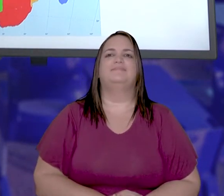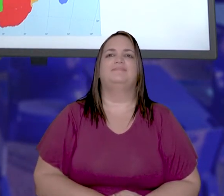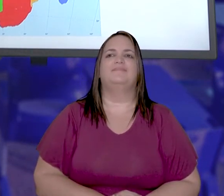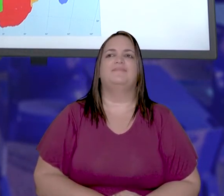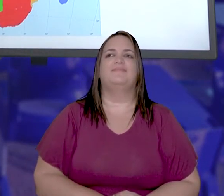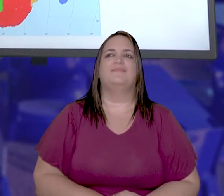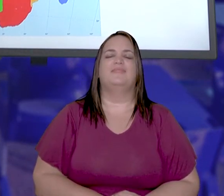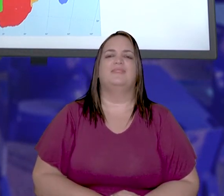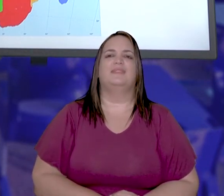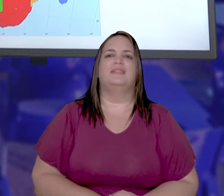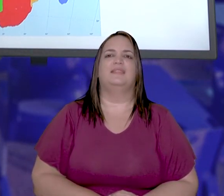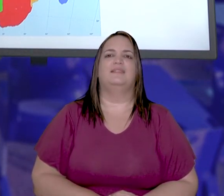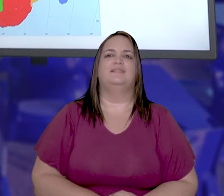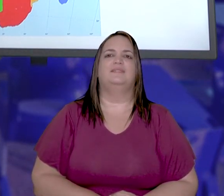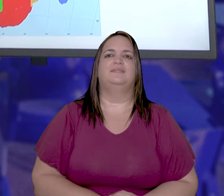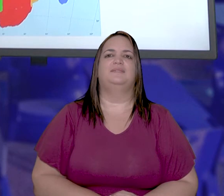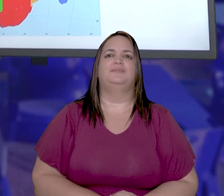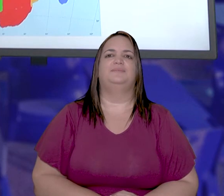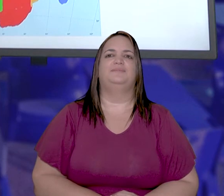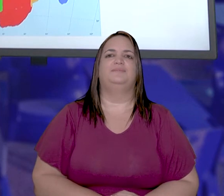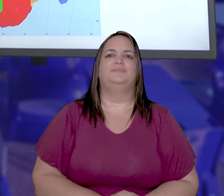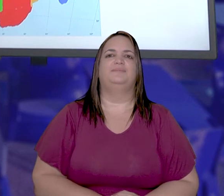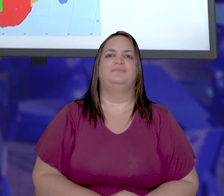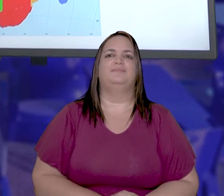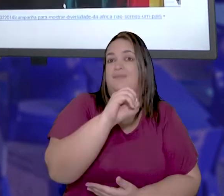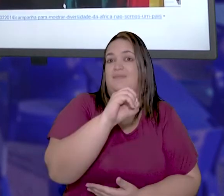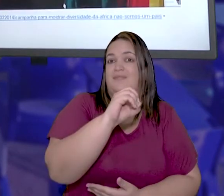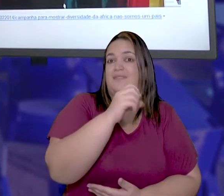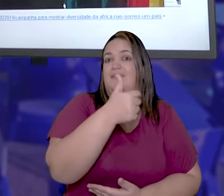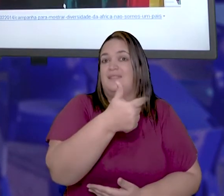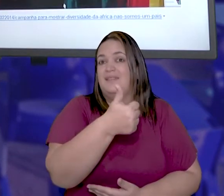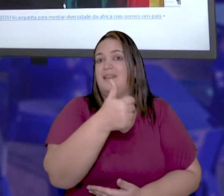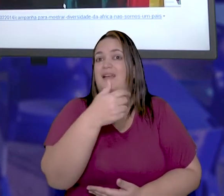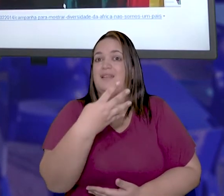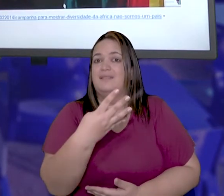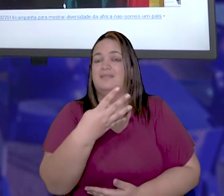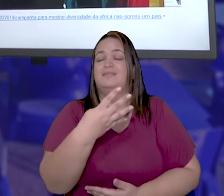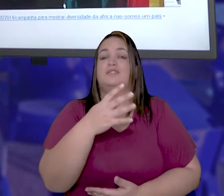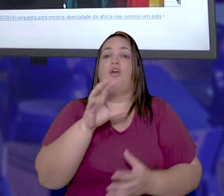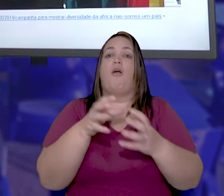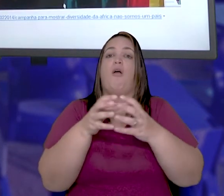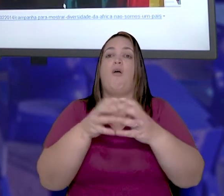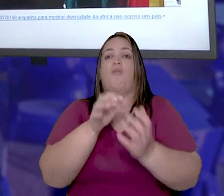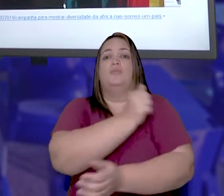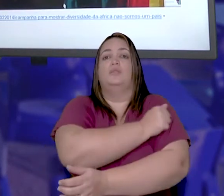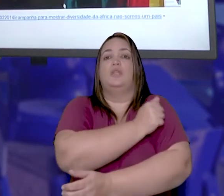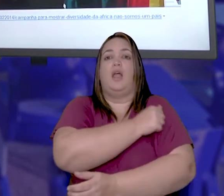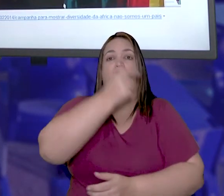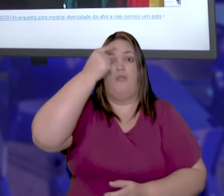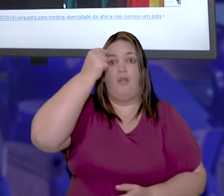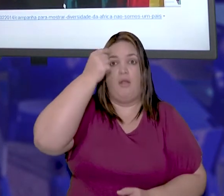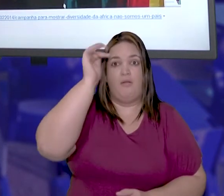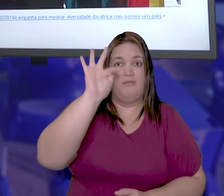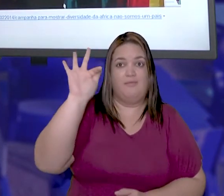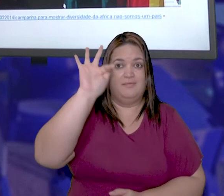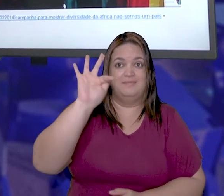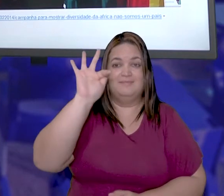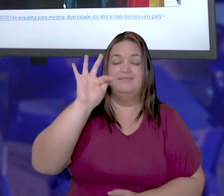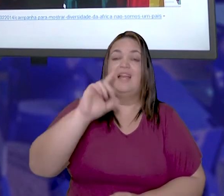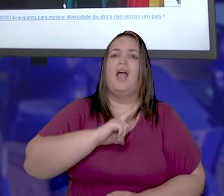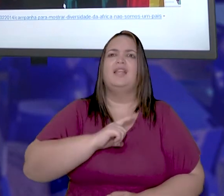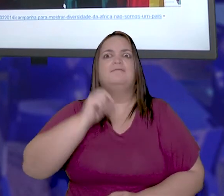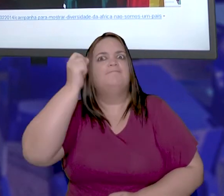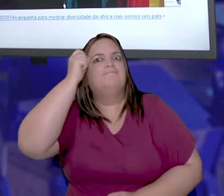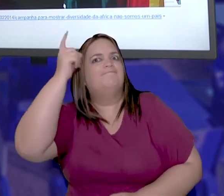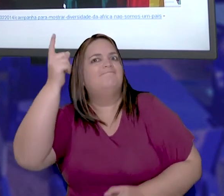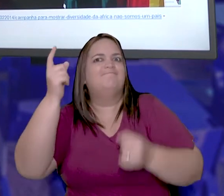por conta desses traçados aqui. Porém, meus queridos, em 2014, um grupo de